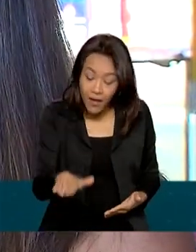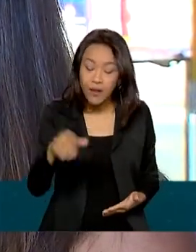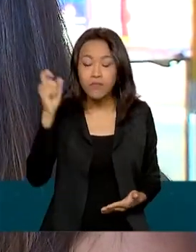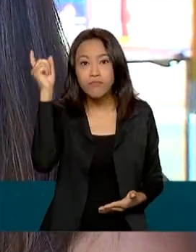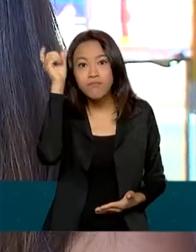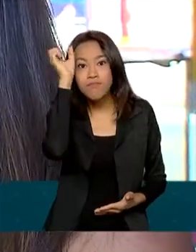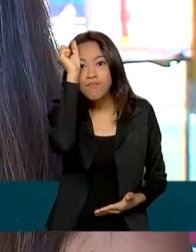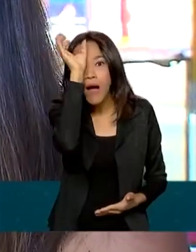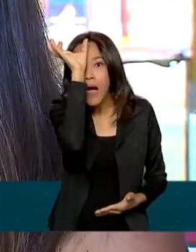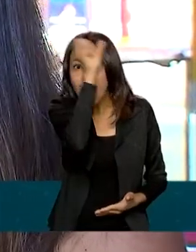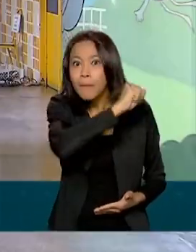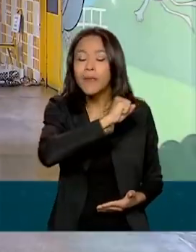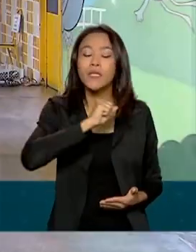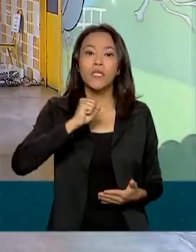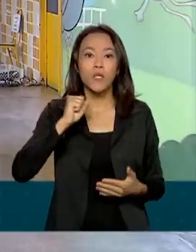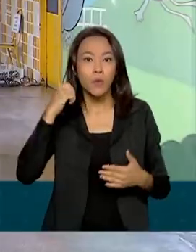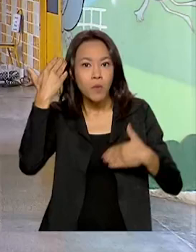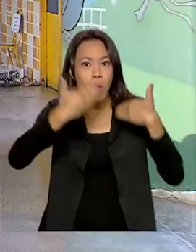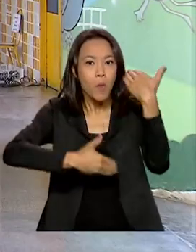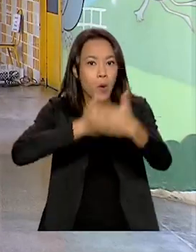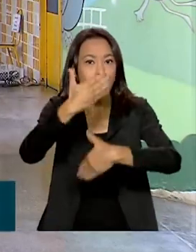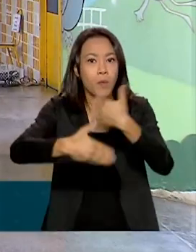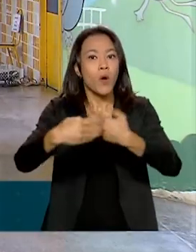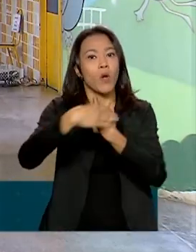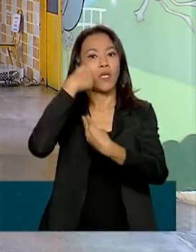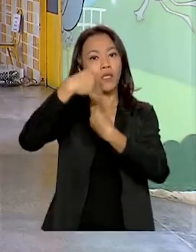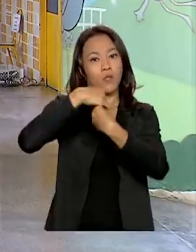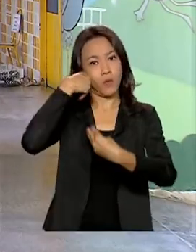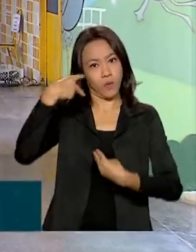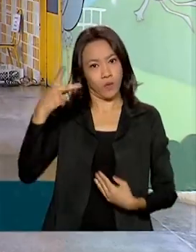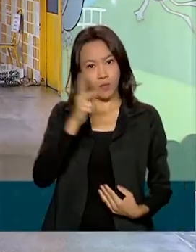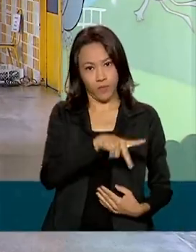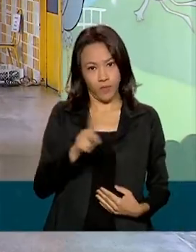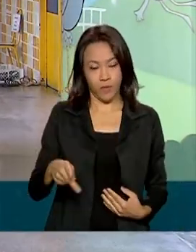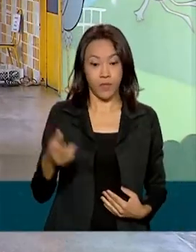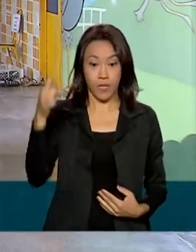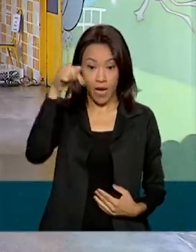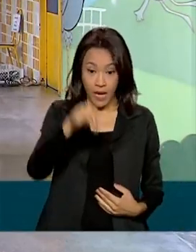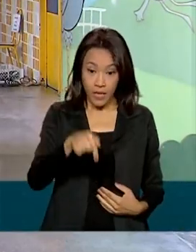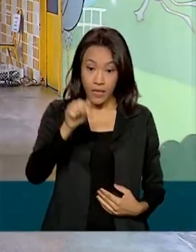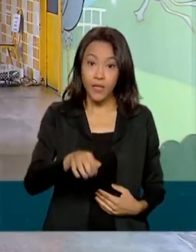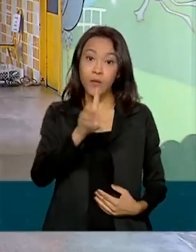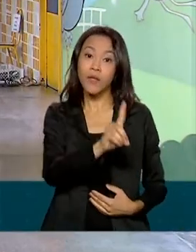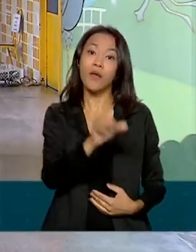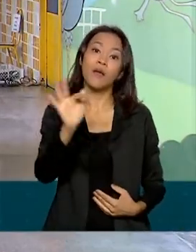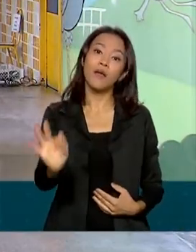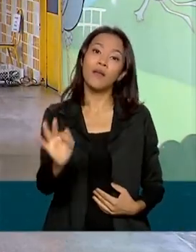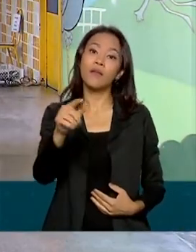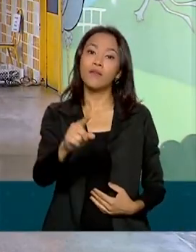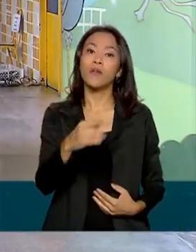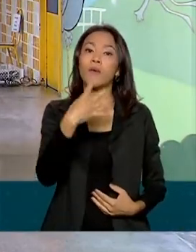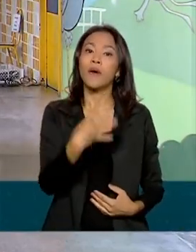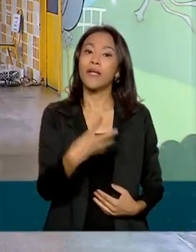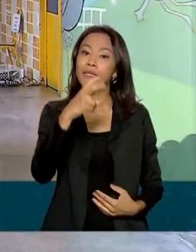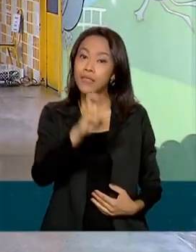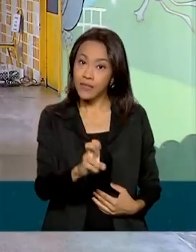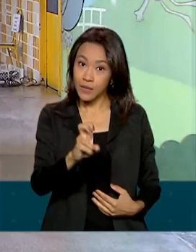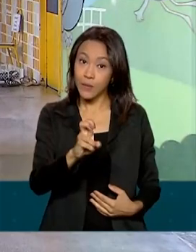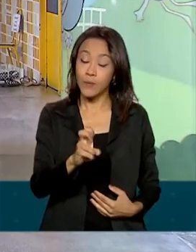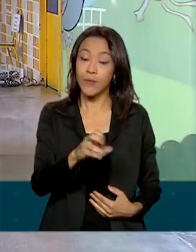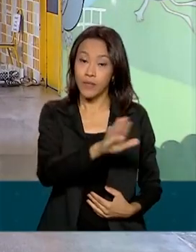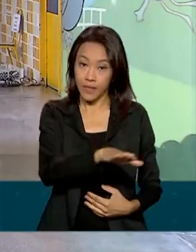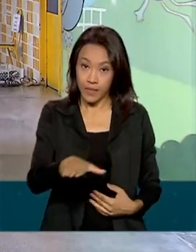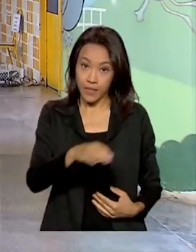da orientação dos professores. Aqui nesta escola do Distrito Federal, cerca de 45 crianças de 0 a 4